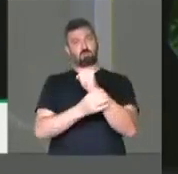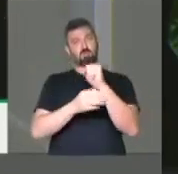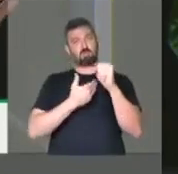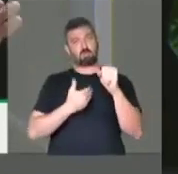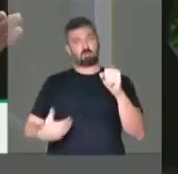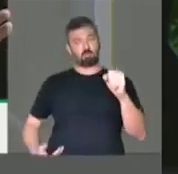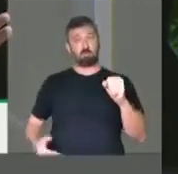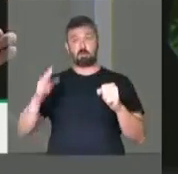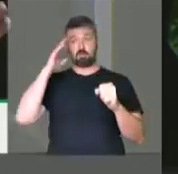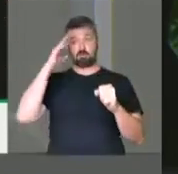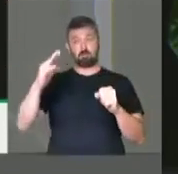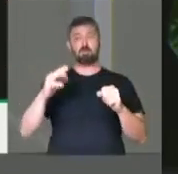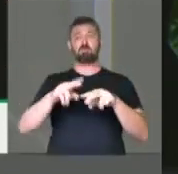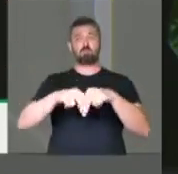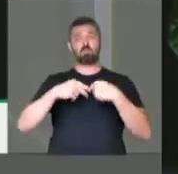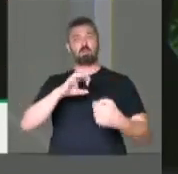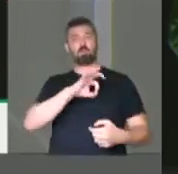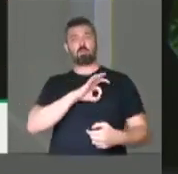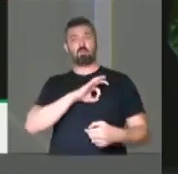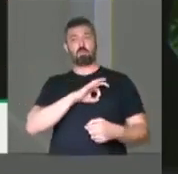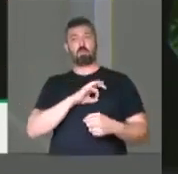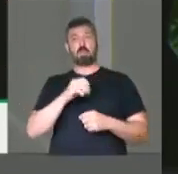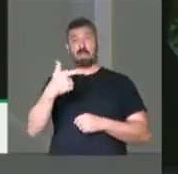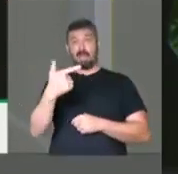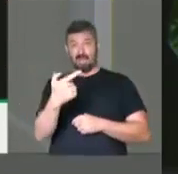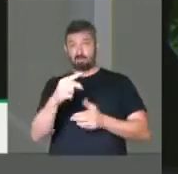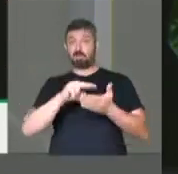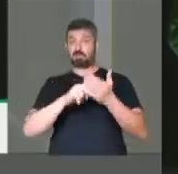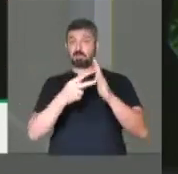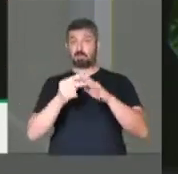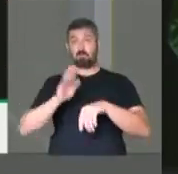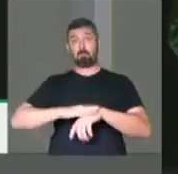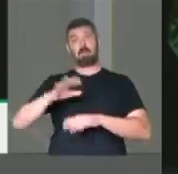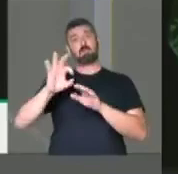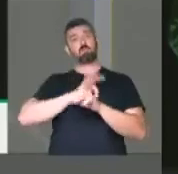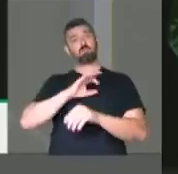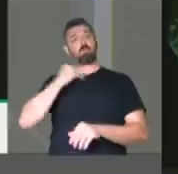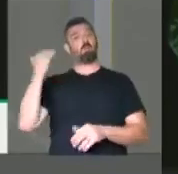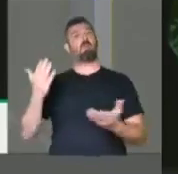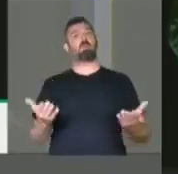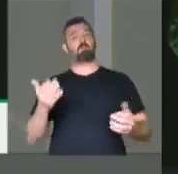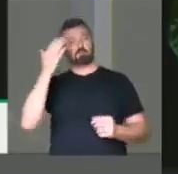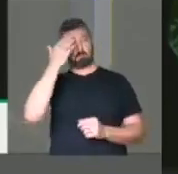pública. Inclusive perante policiais. Que mais armas serão também mais policiais mortos. Obrigado, presidente.